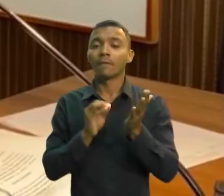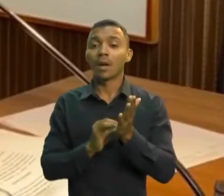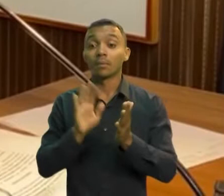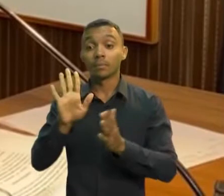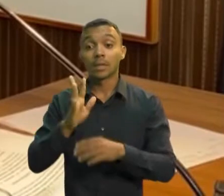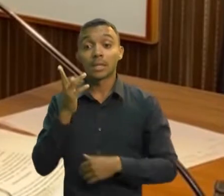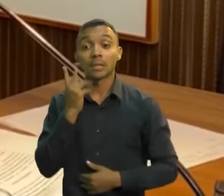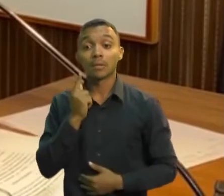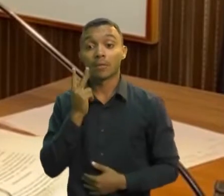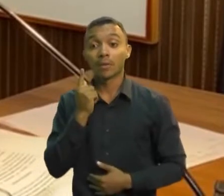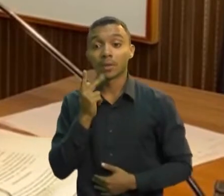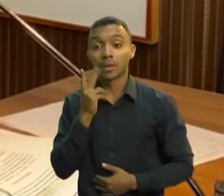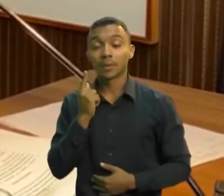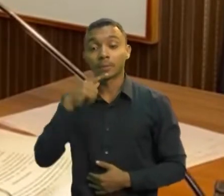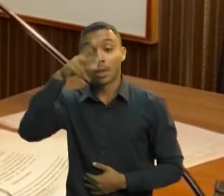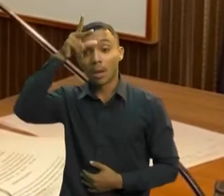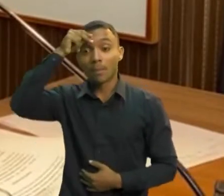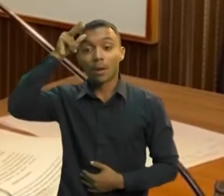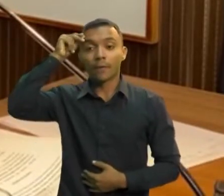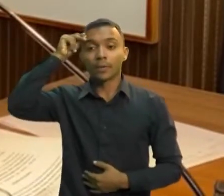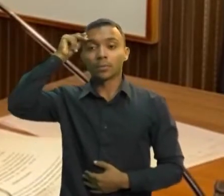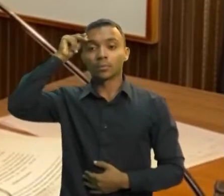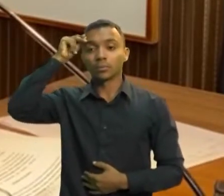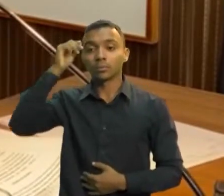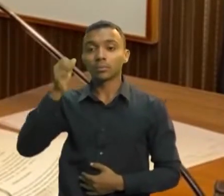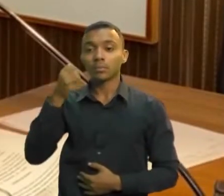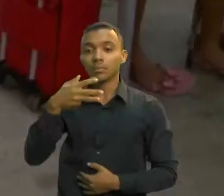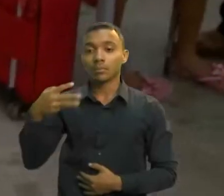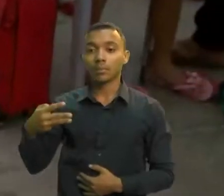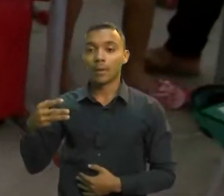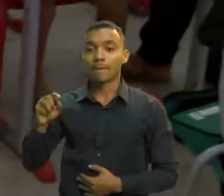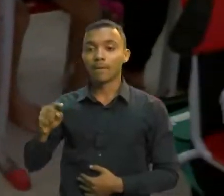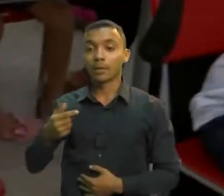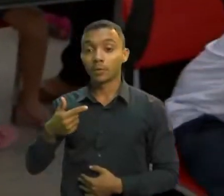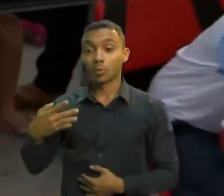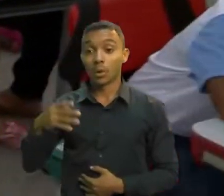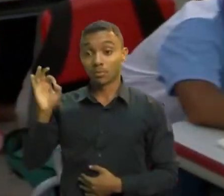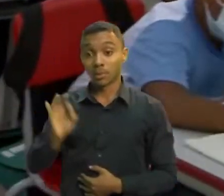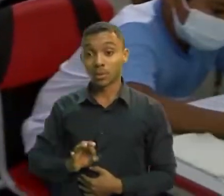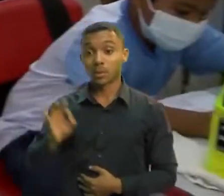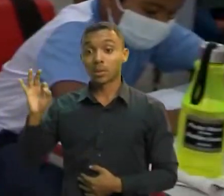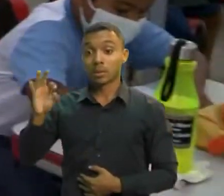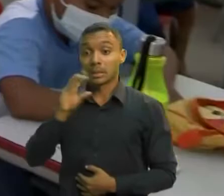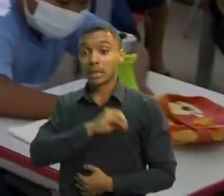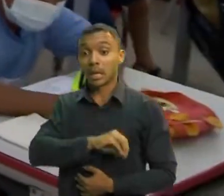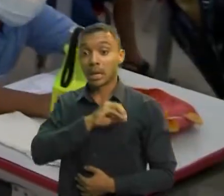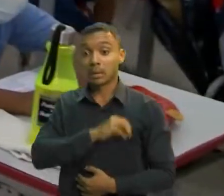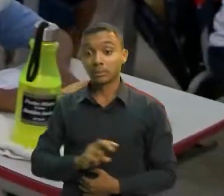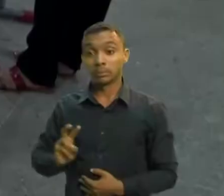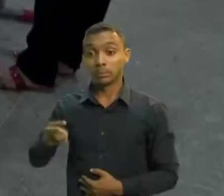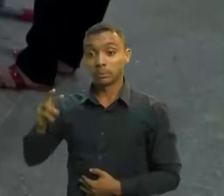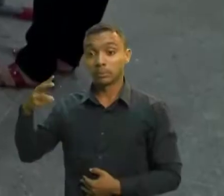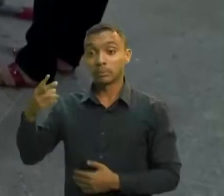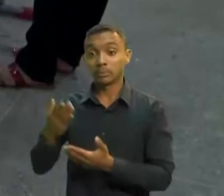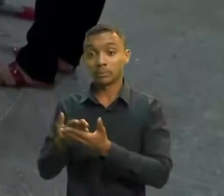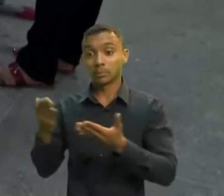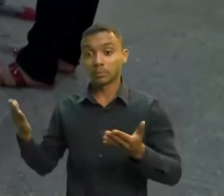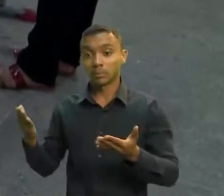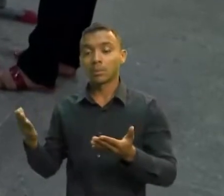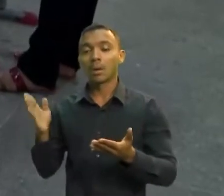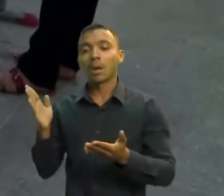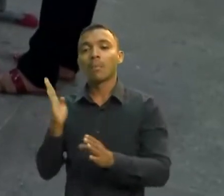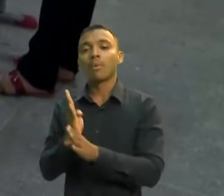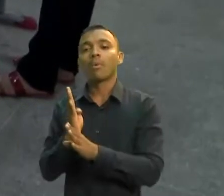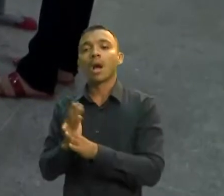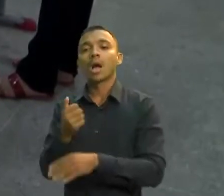prefeitura deverá conceder aumento de 33,24% aos professores conforme reajuste do piso anunciado pelo